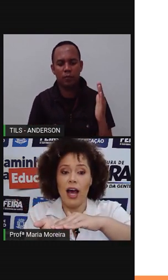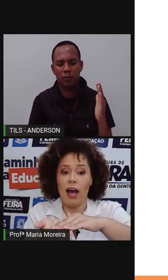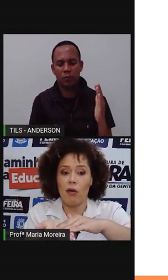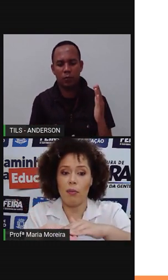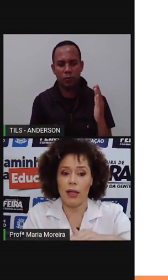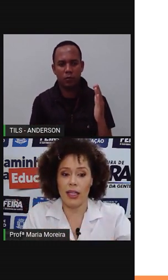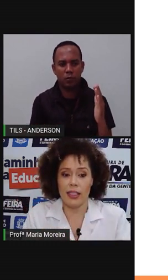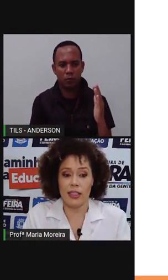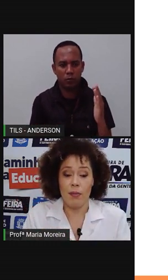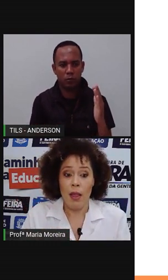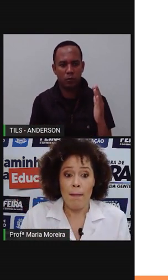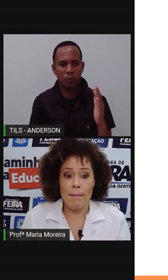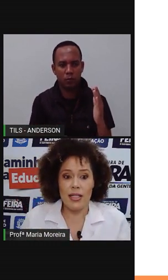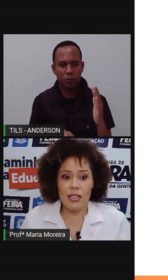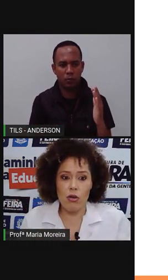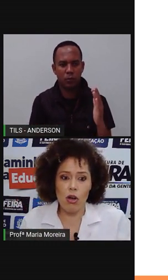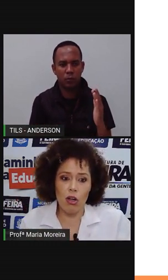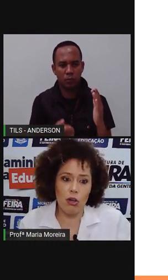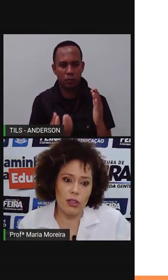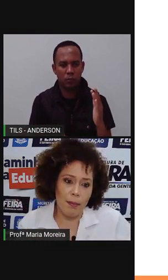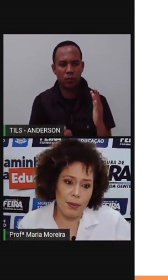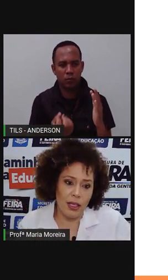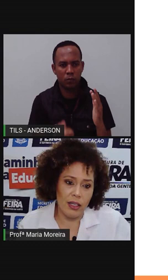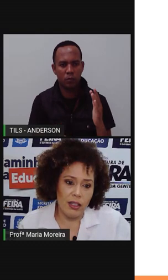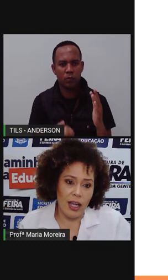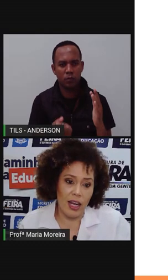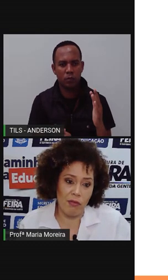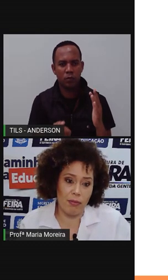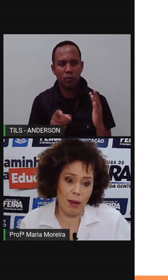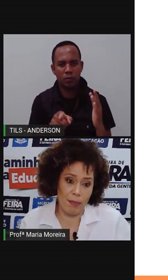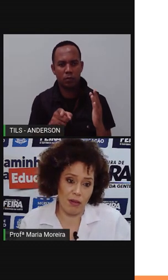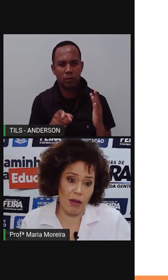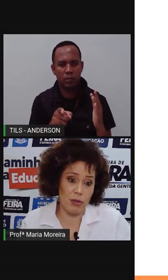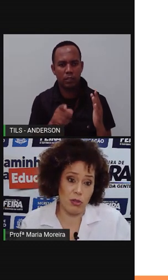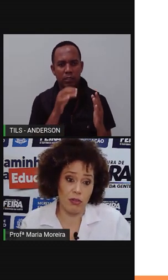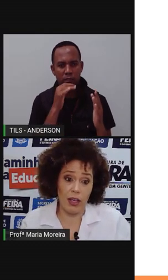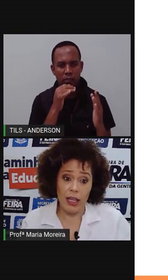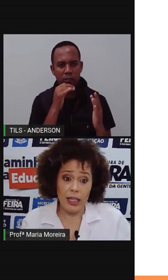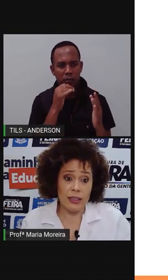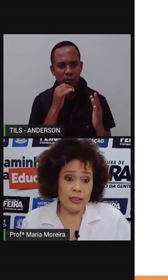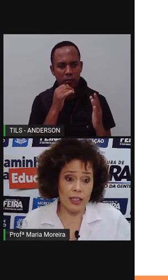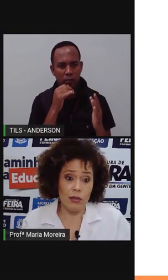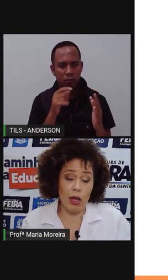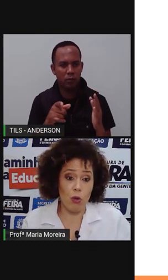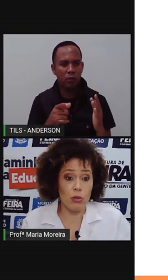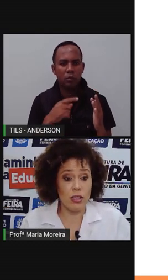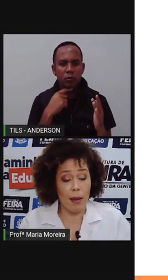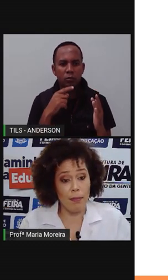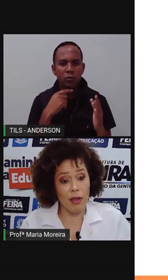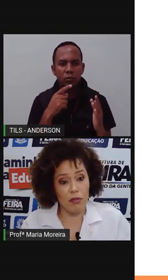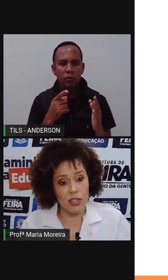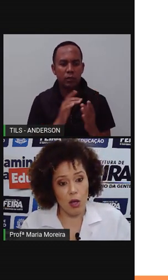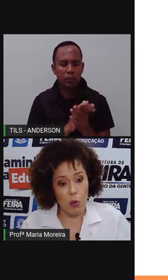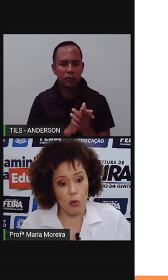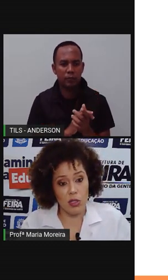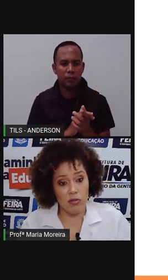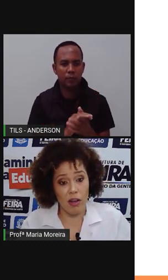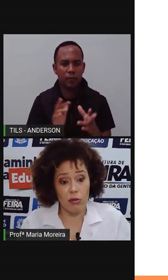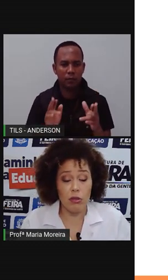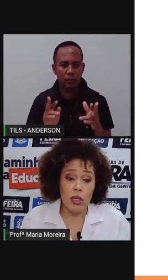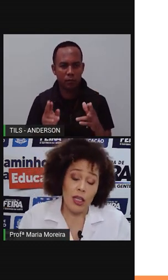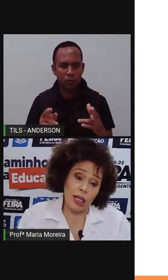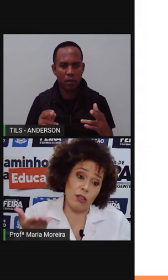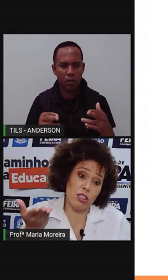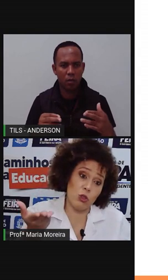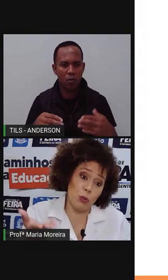Absorver a água. Beleza. Mas se eu coloco na pia, a pia vai absorver? Não. É como se a pia fosse a rua com